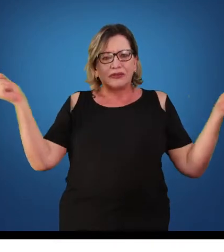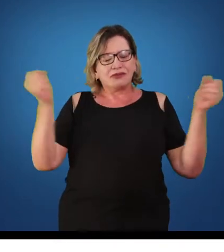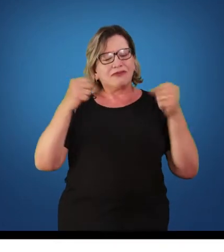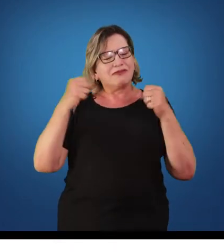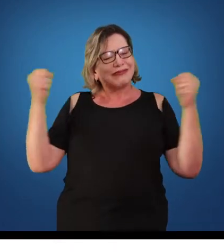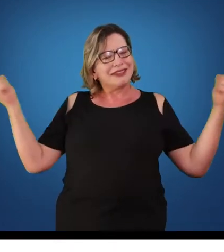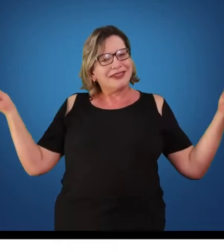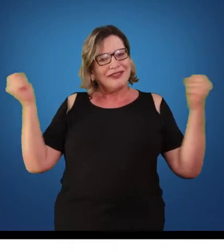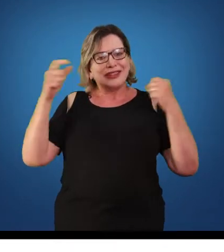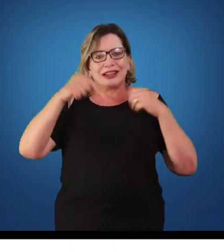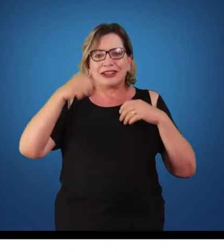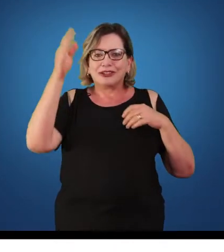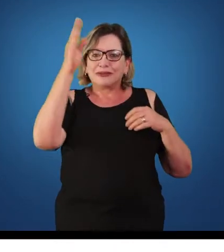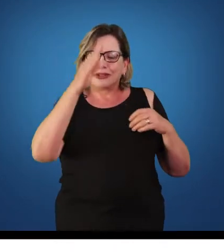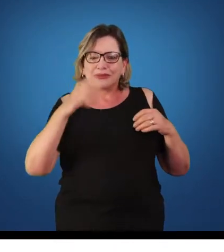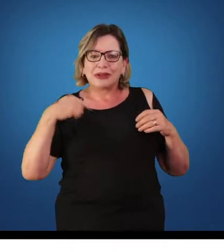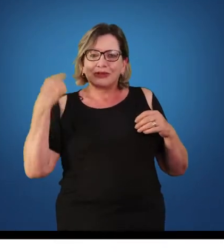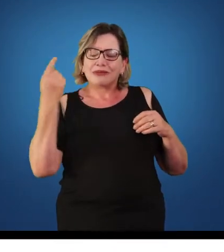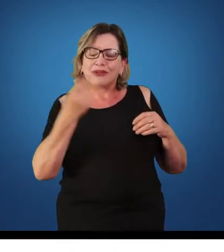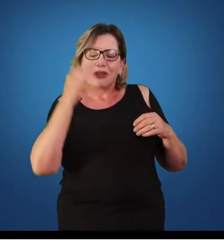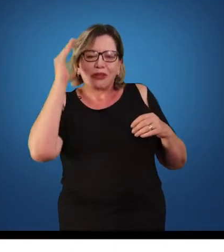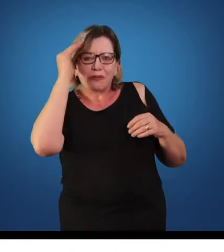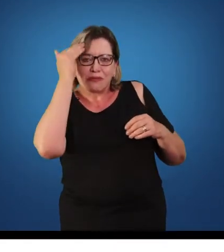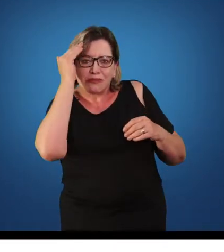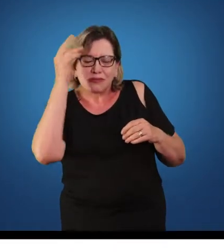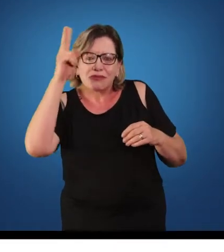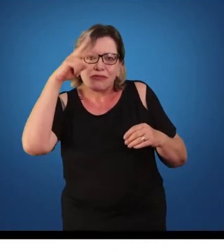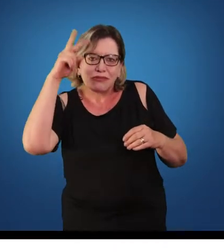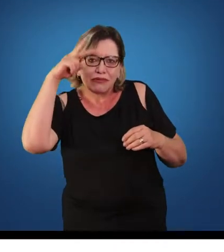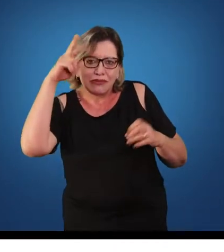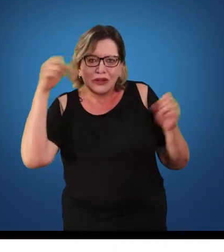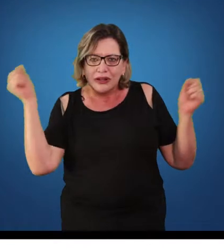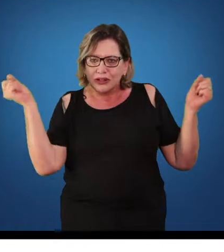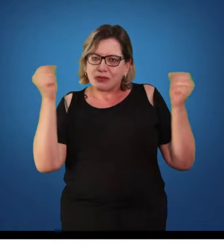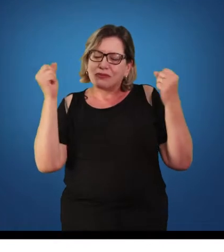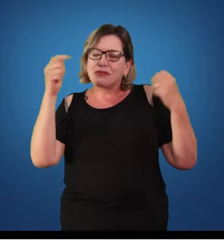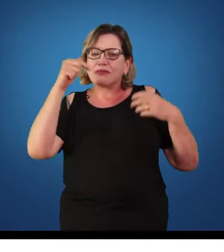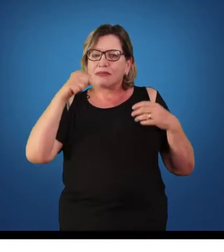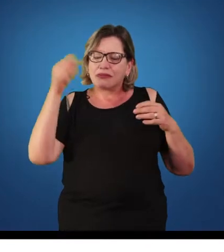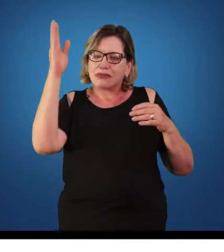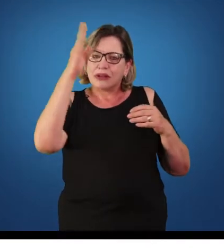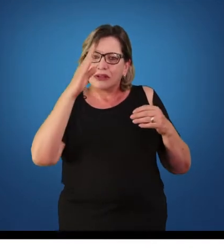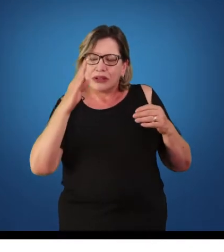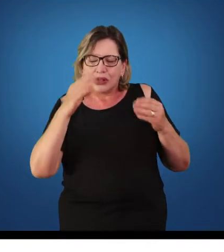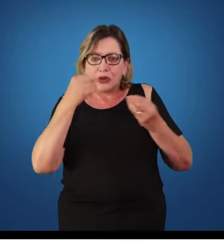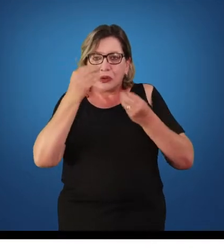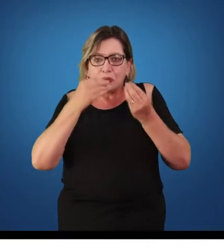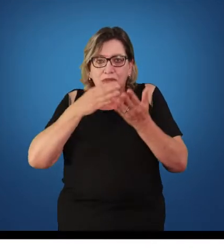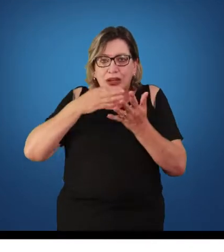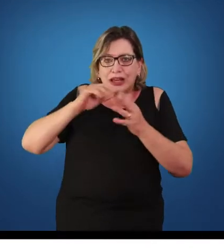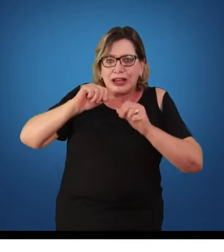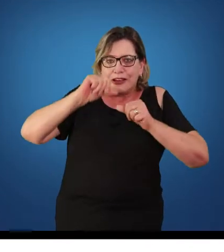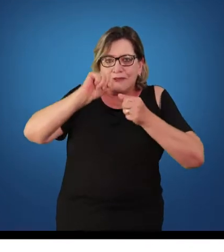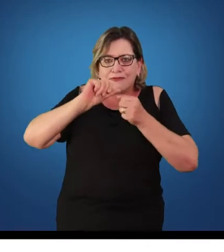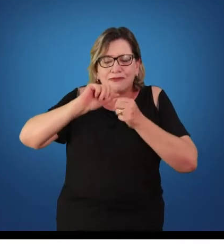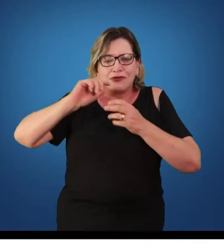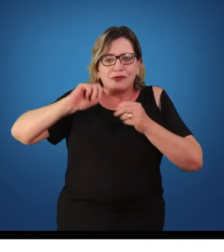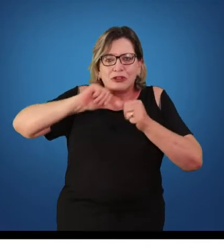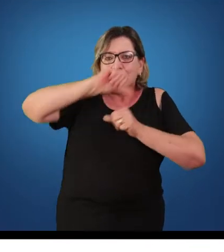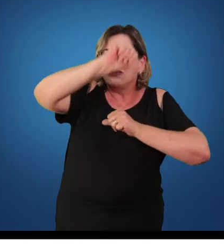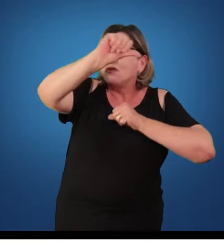Para compreendermos a história da educação física no Brasil e seus desdobramentos como uma ação